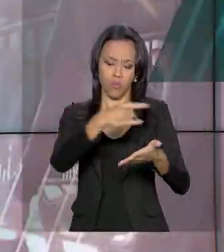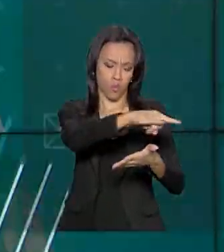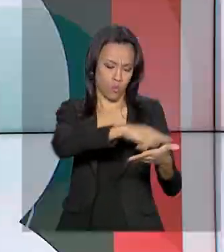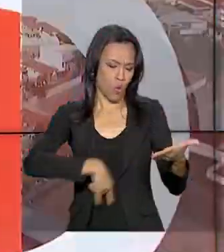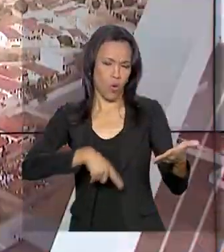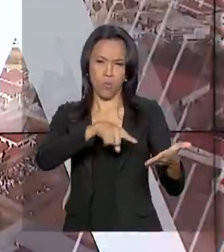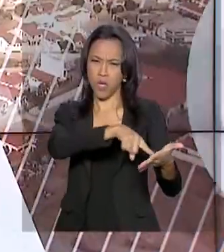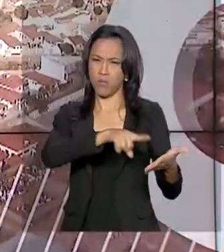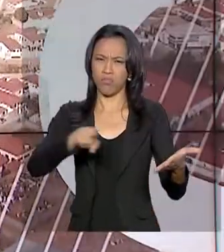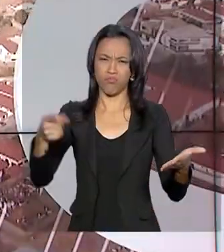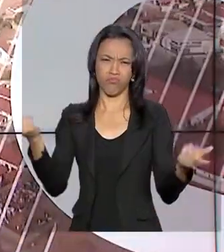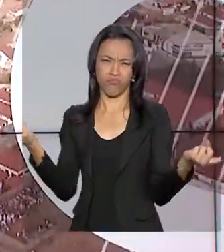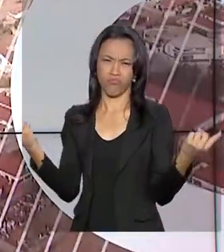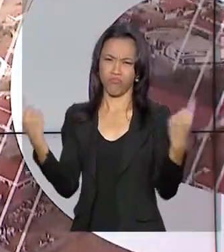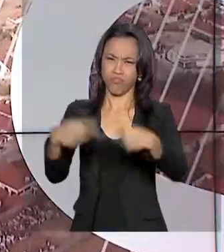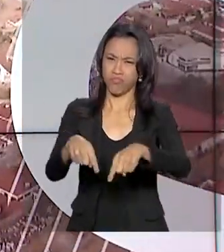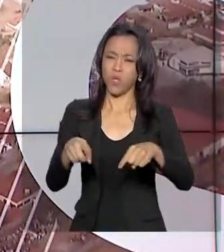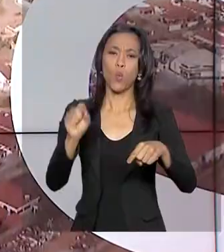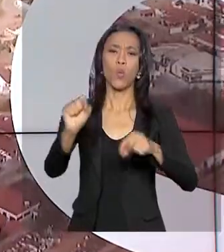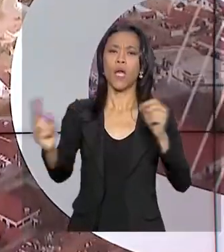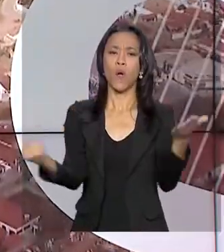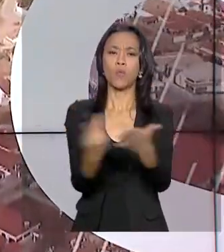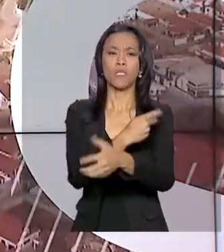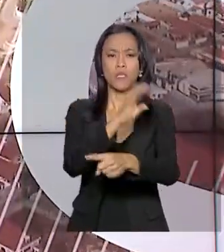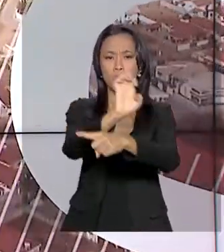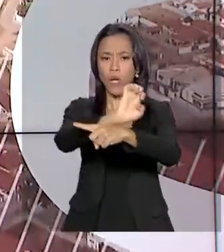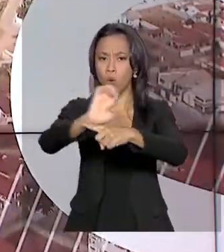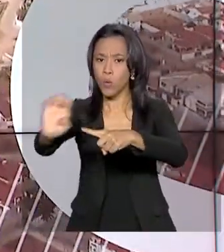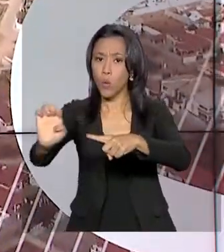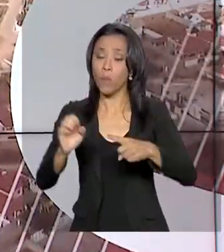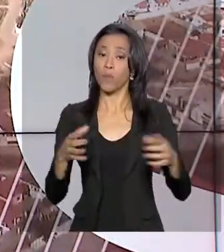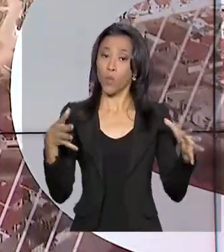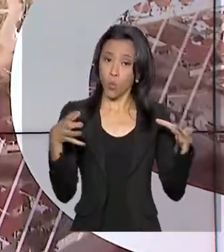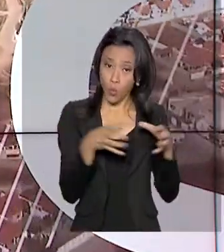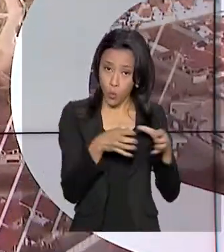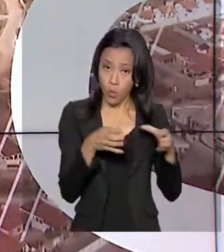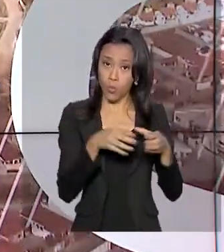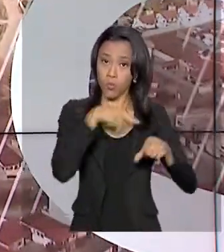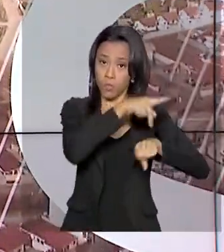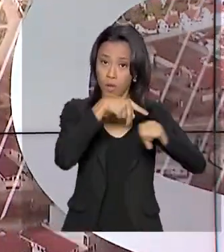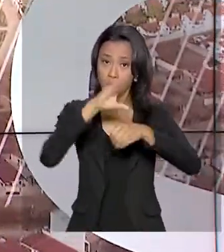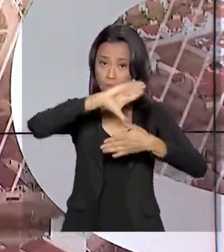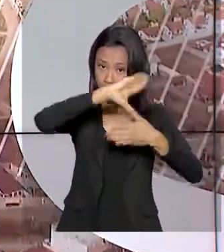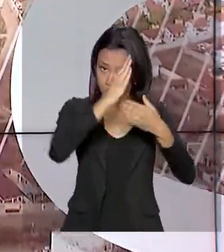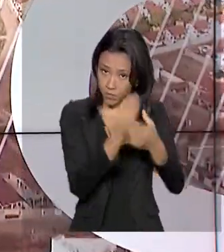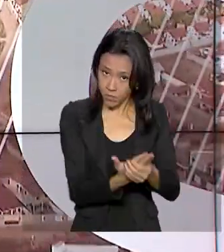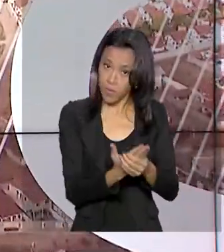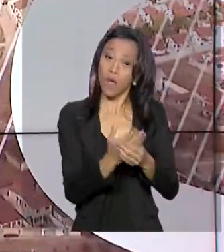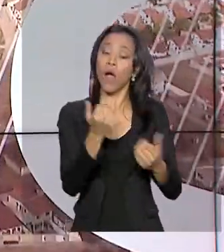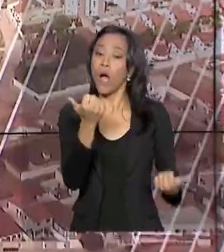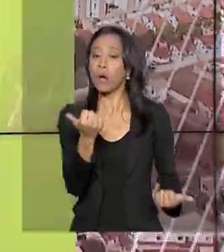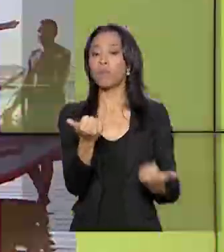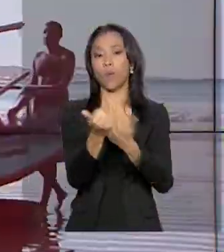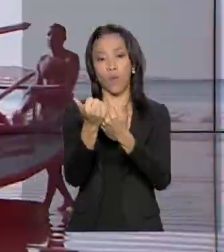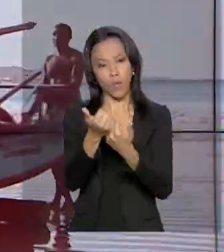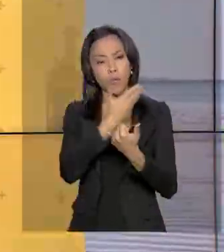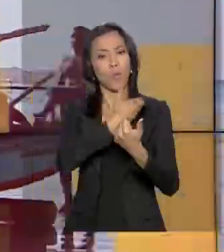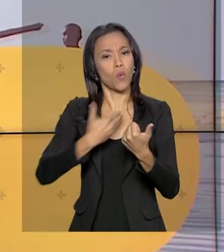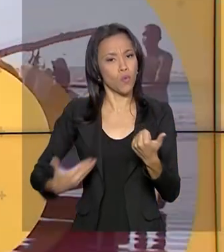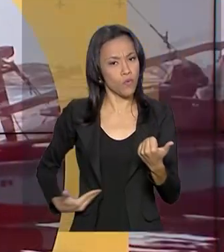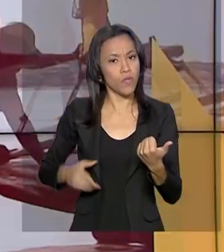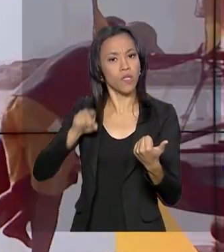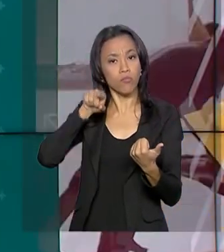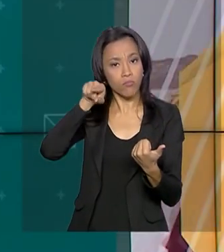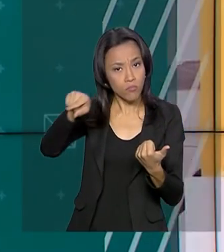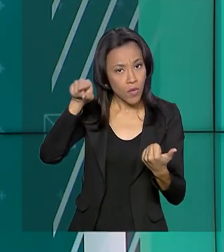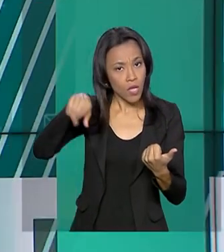registrados no Equador. De acordo com o texto, os países do Mercosul reiteram apoio ao governo democraticamente constituído e